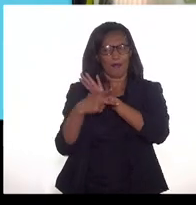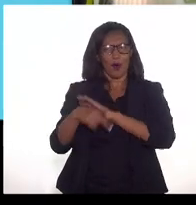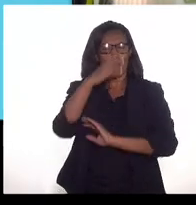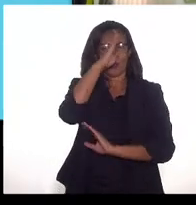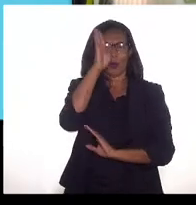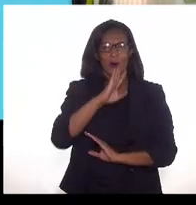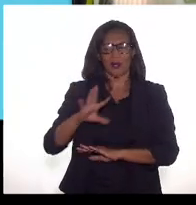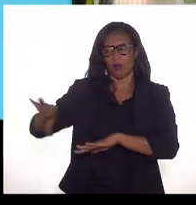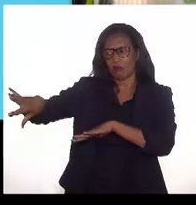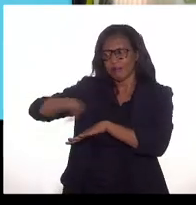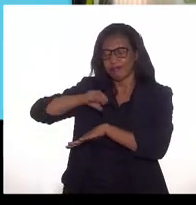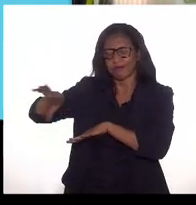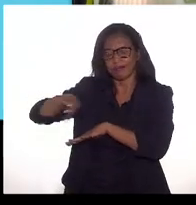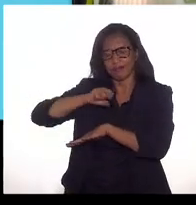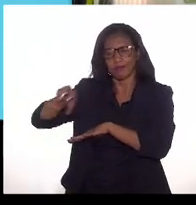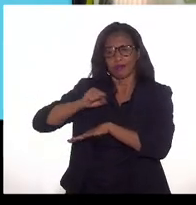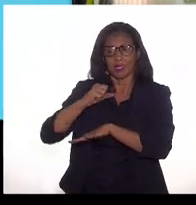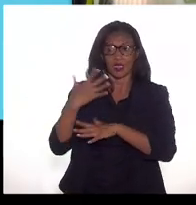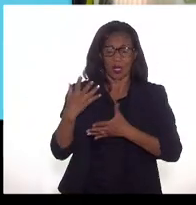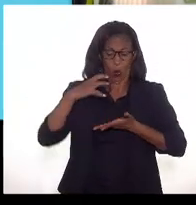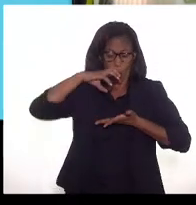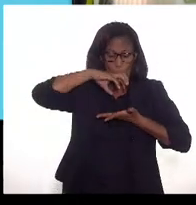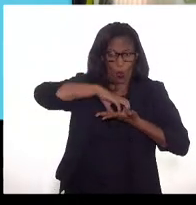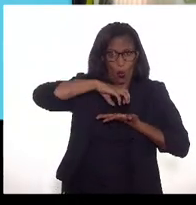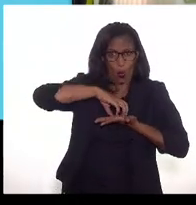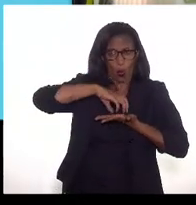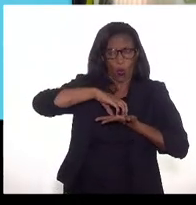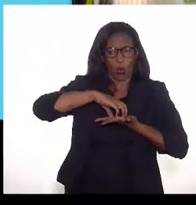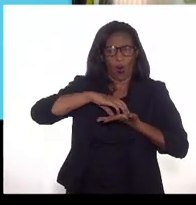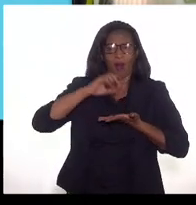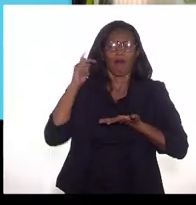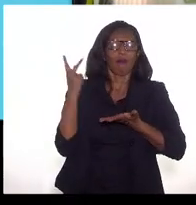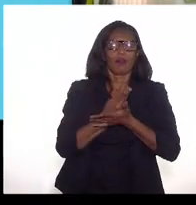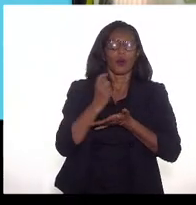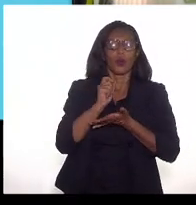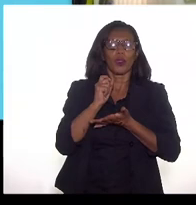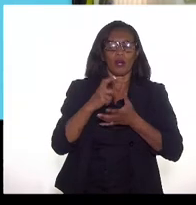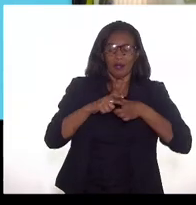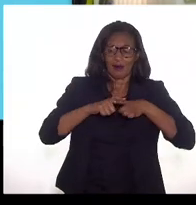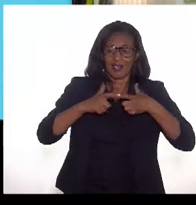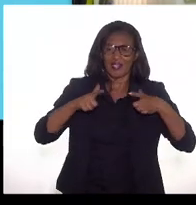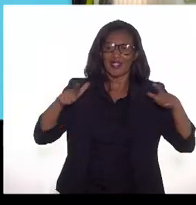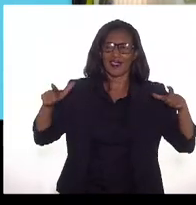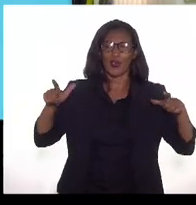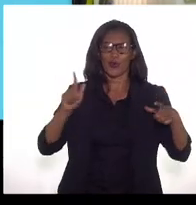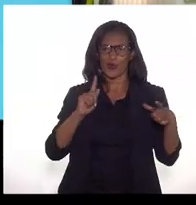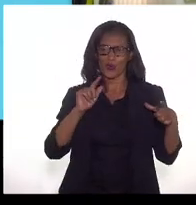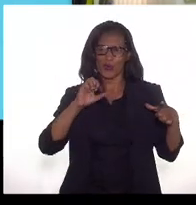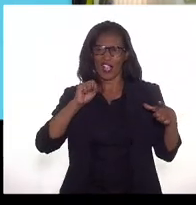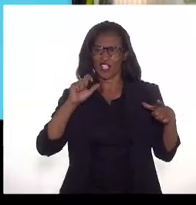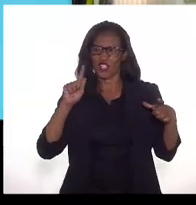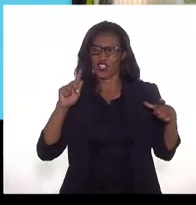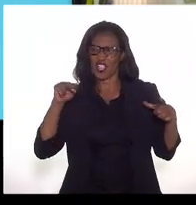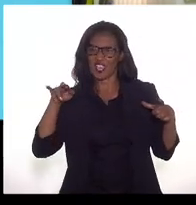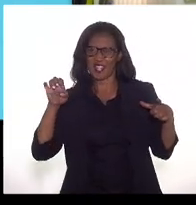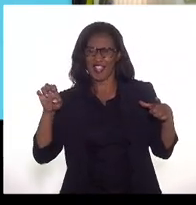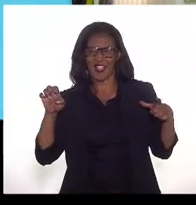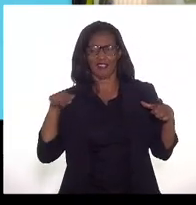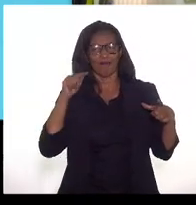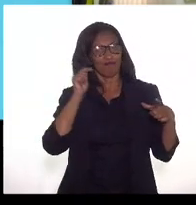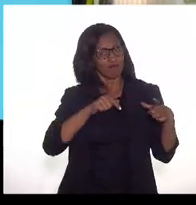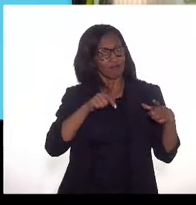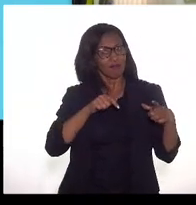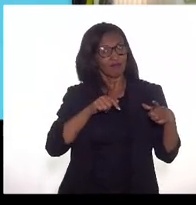a demanda dos terminais de GNL cresceu bastante e eles chegaram a ser